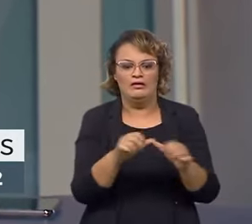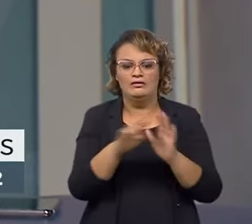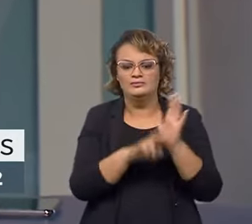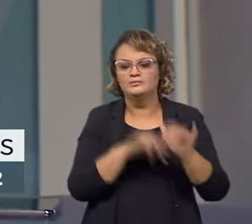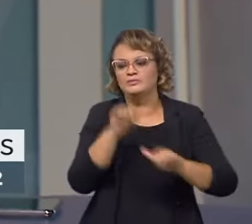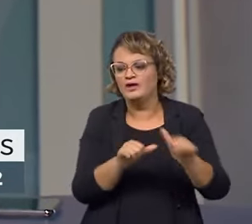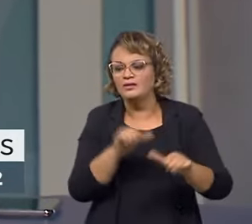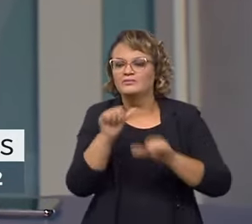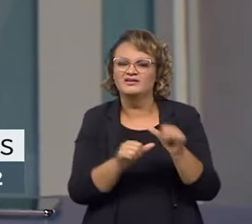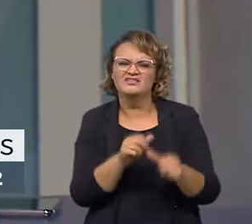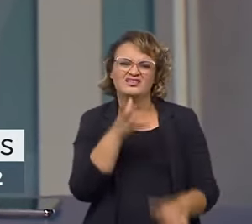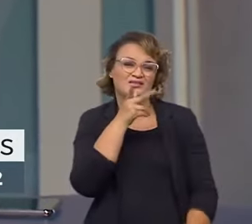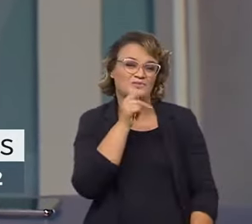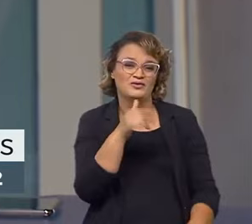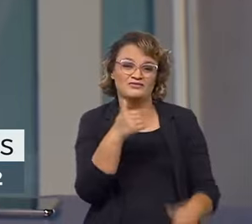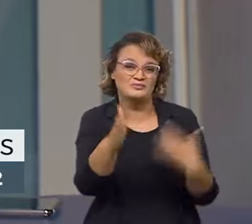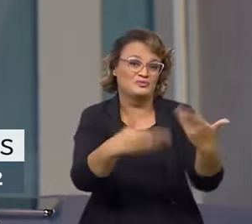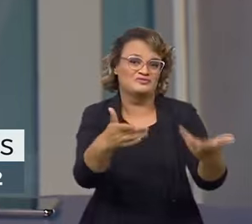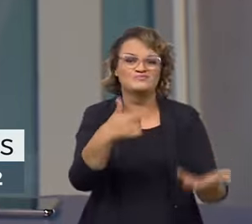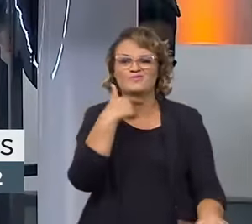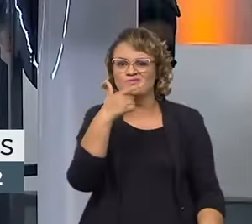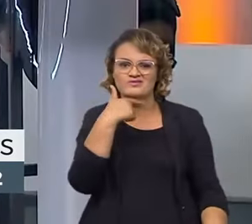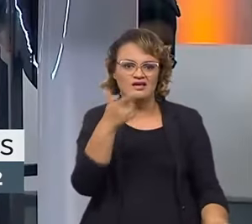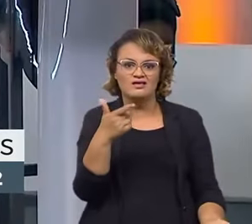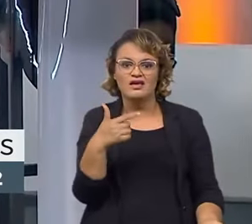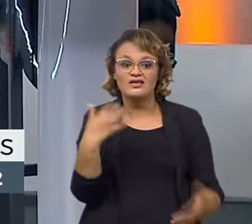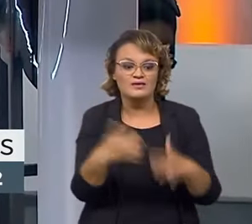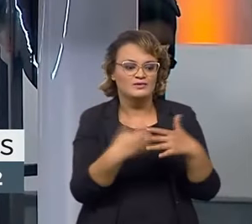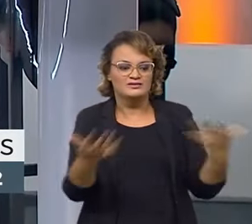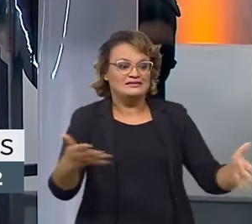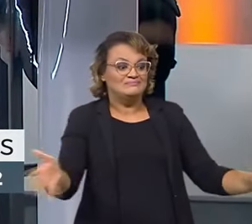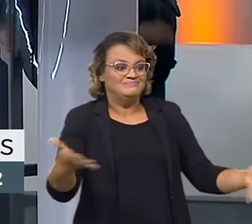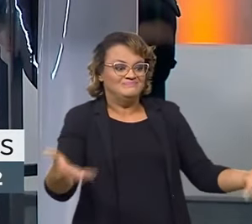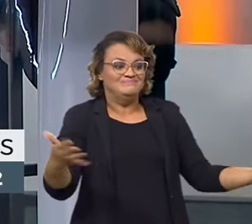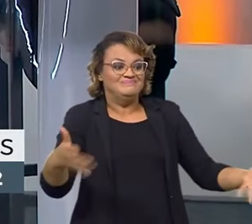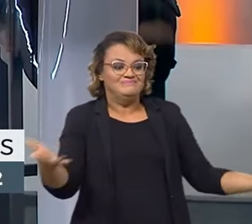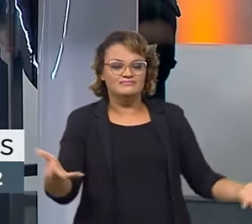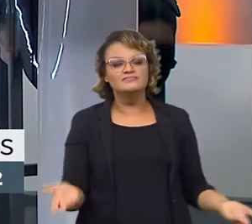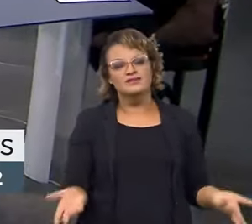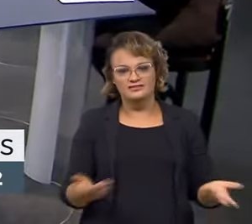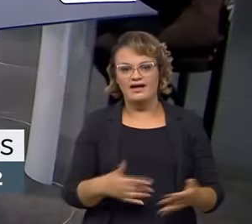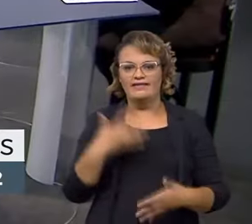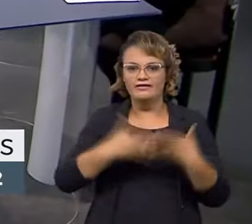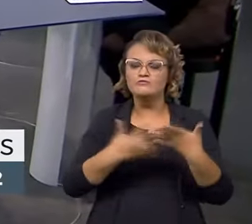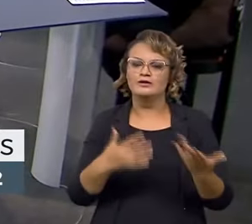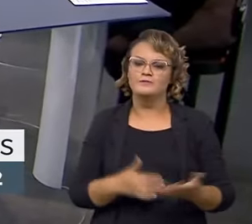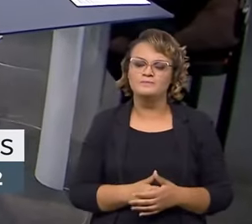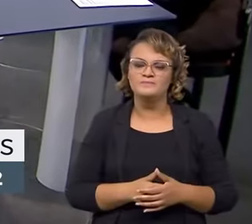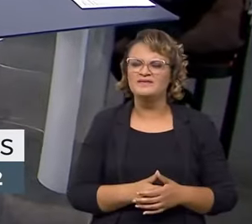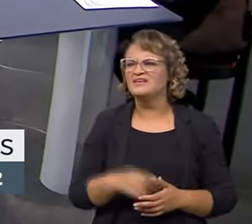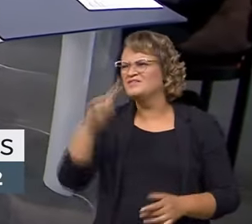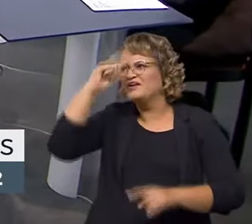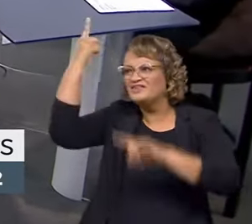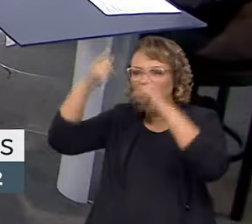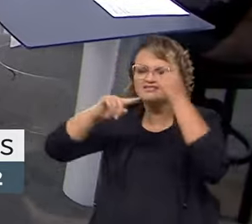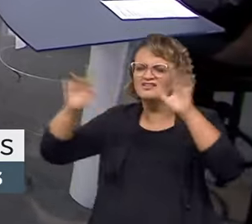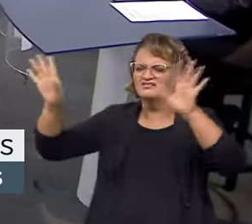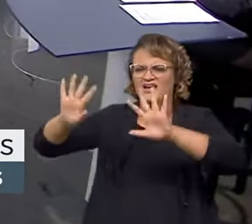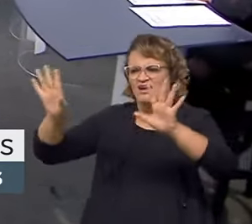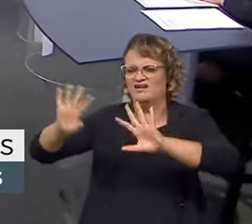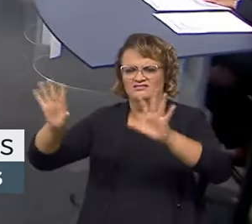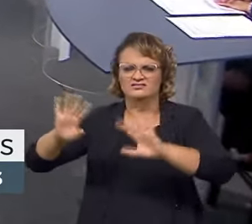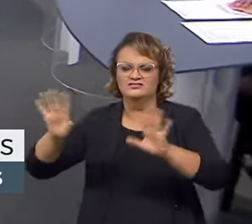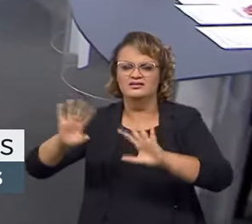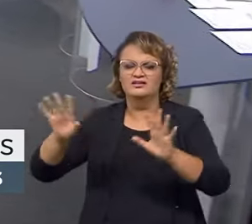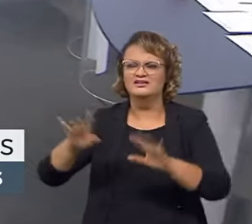regulamento, você não consegue avançar. E as empresas não têm incentivo para poder ir à frente. Não, não vou inventar moda aqui, porque senão eu vou